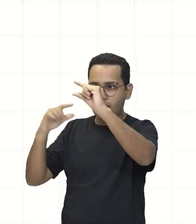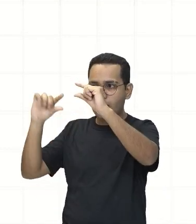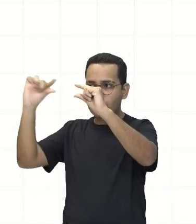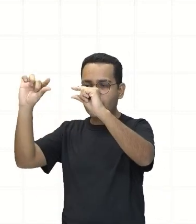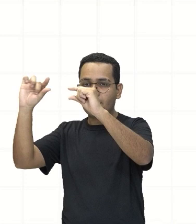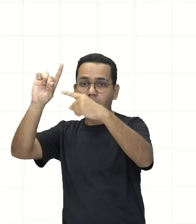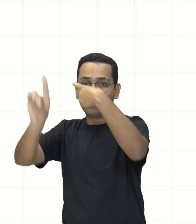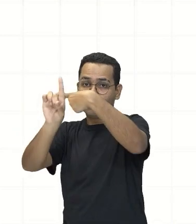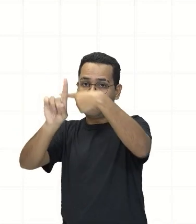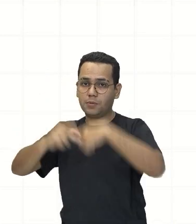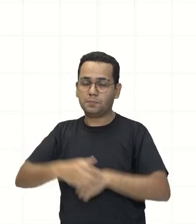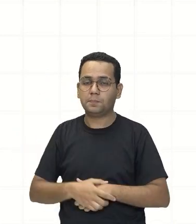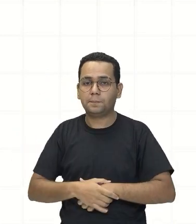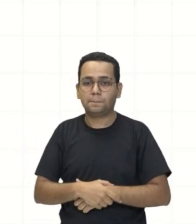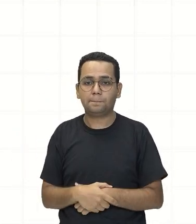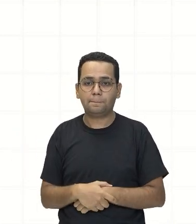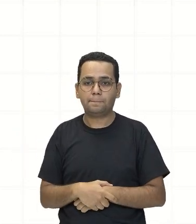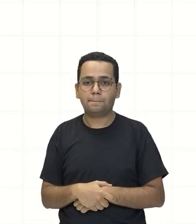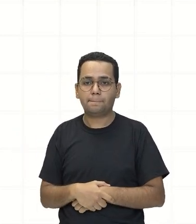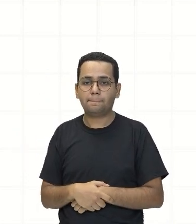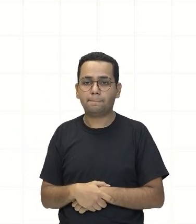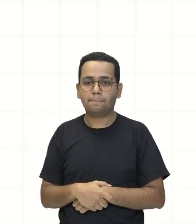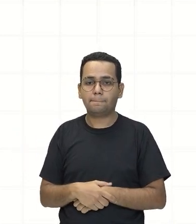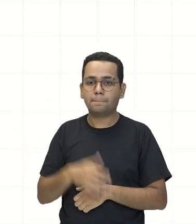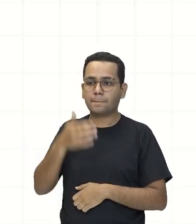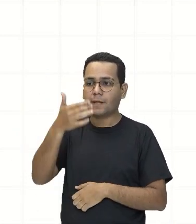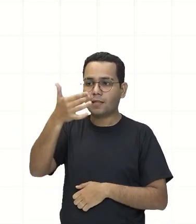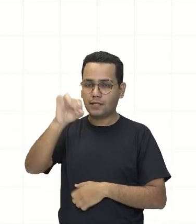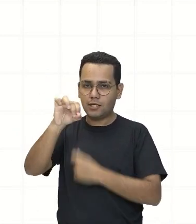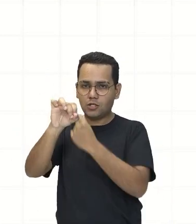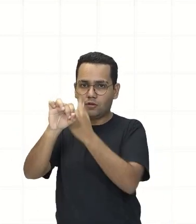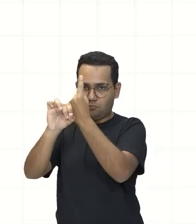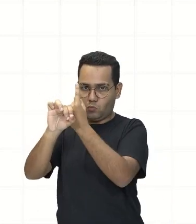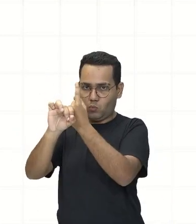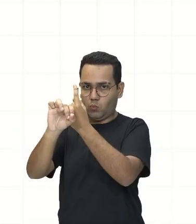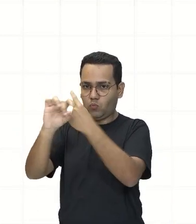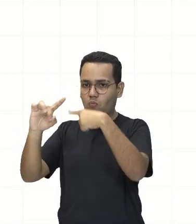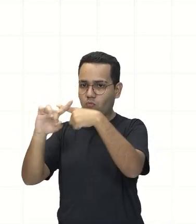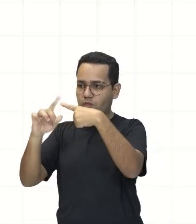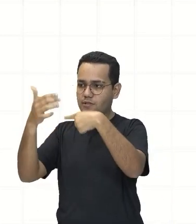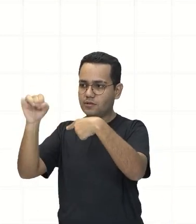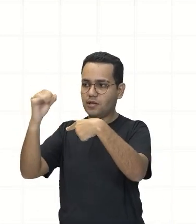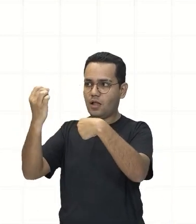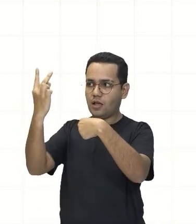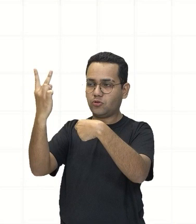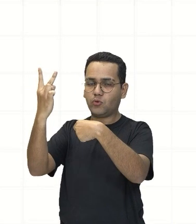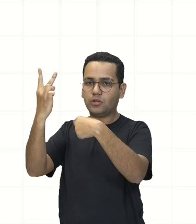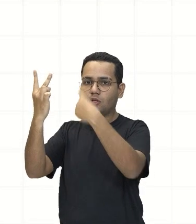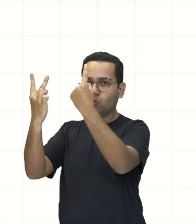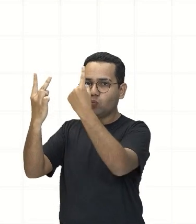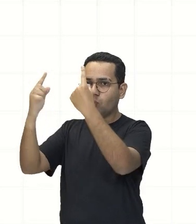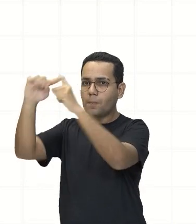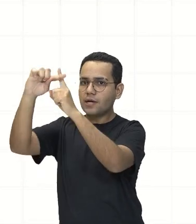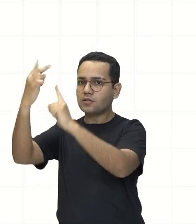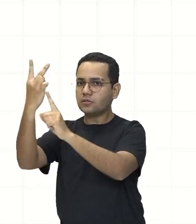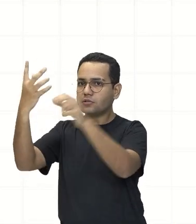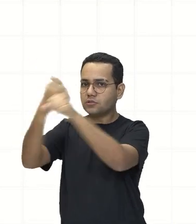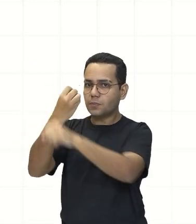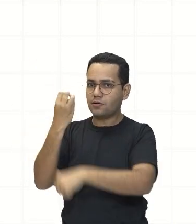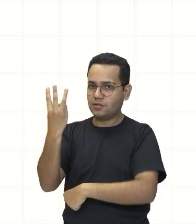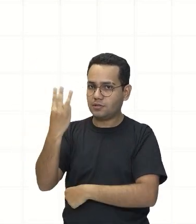vai para 10 elevado a 3 Olha só como é que está Um número aqui agora Ok Se fosse